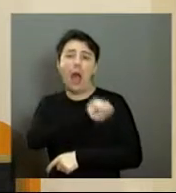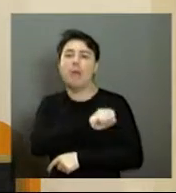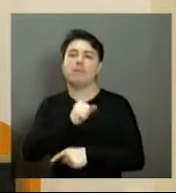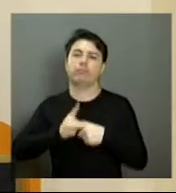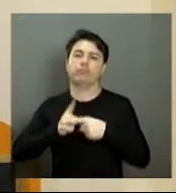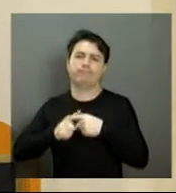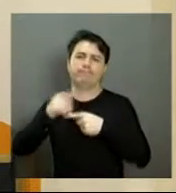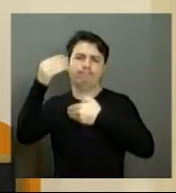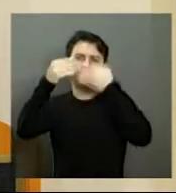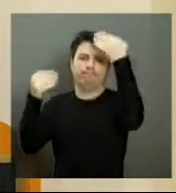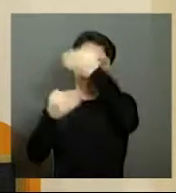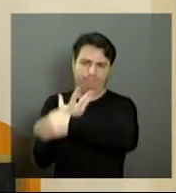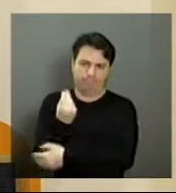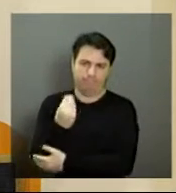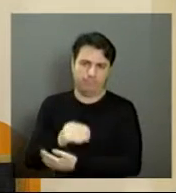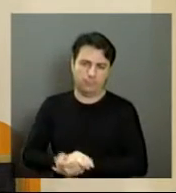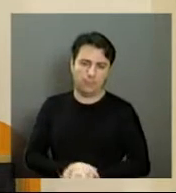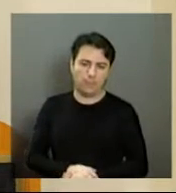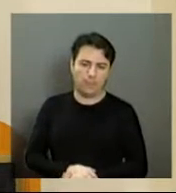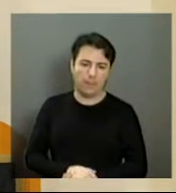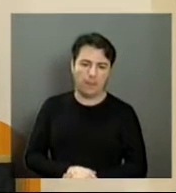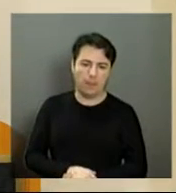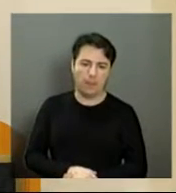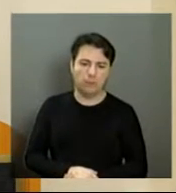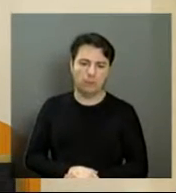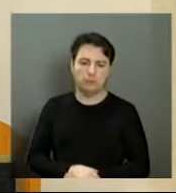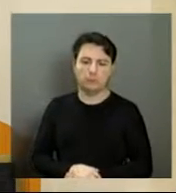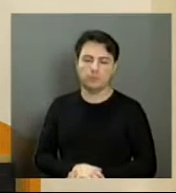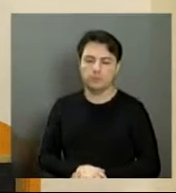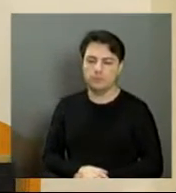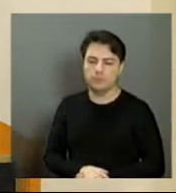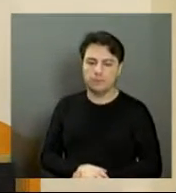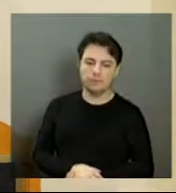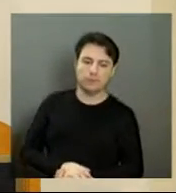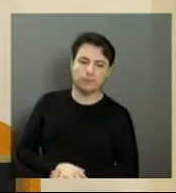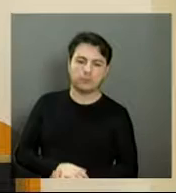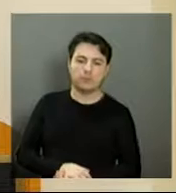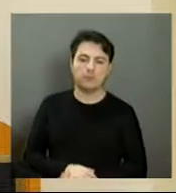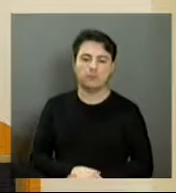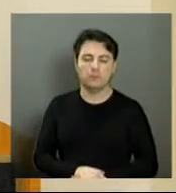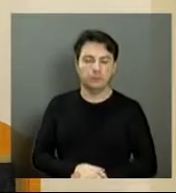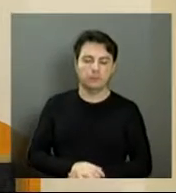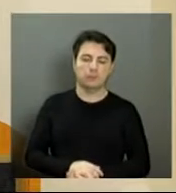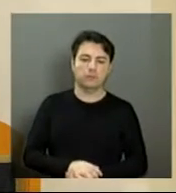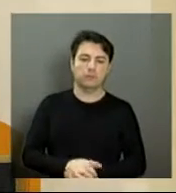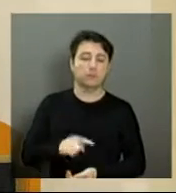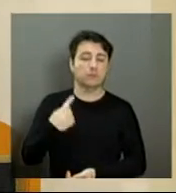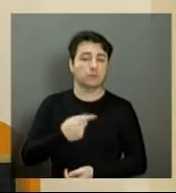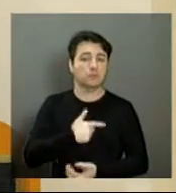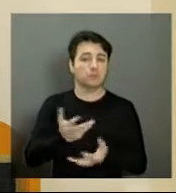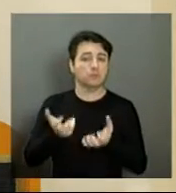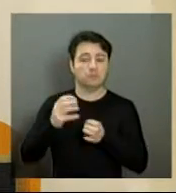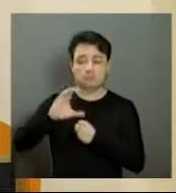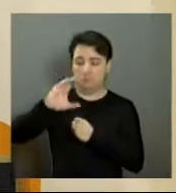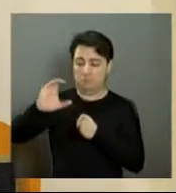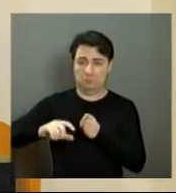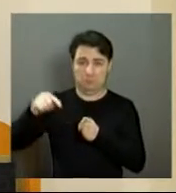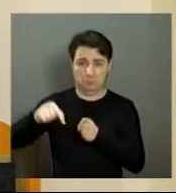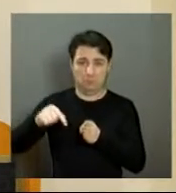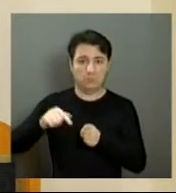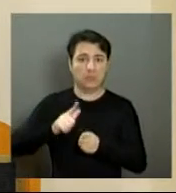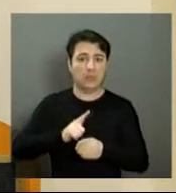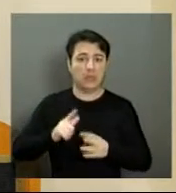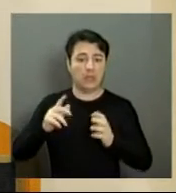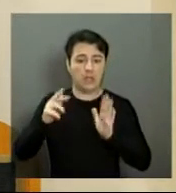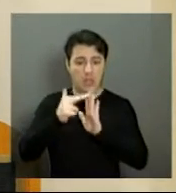falar de tudo. Também nós tentamos instituir aqui na Câmara, abrir a Câmara Técnica para analisar o Código de Posturas,